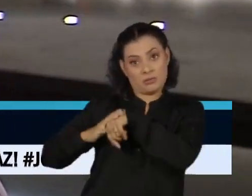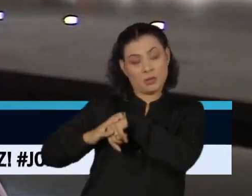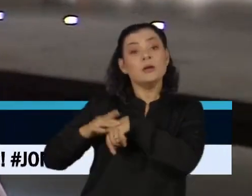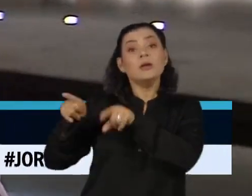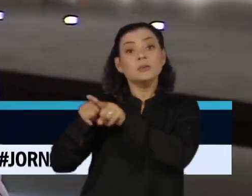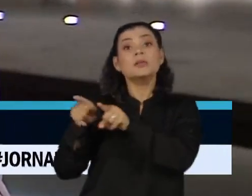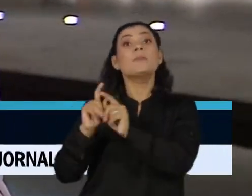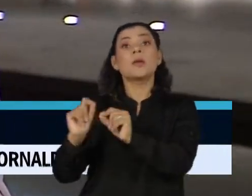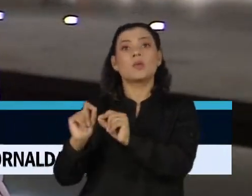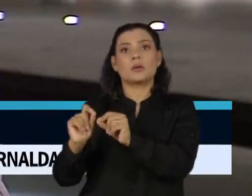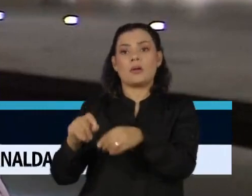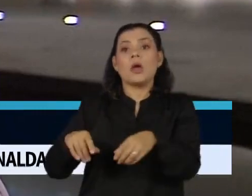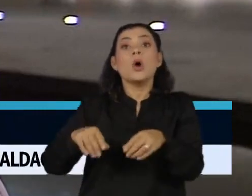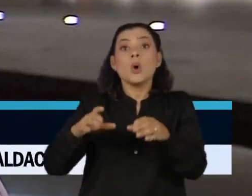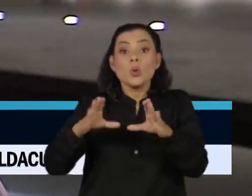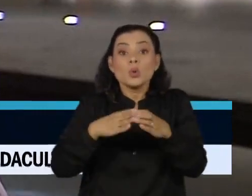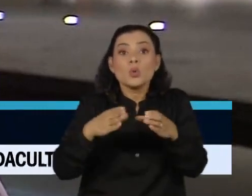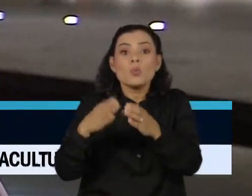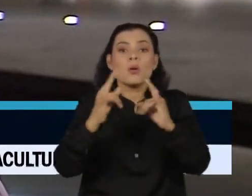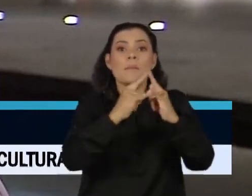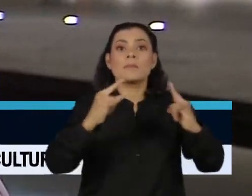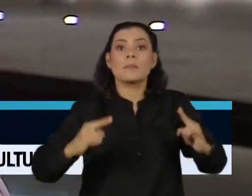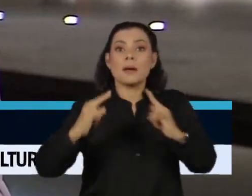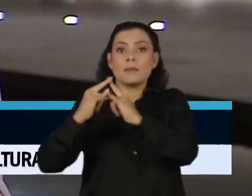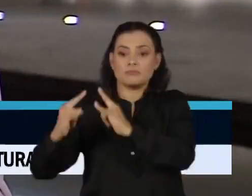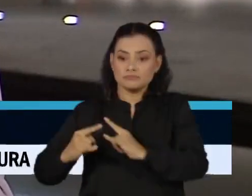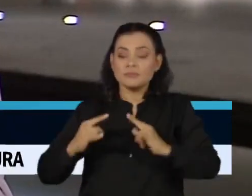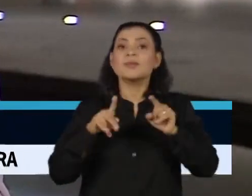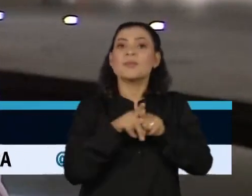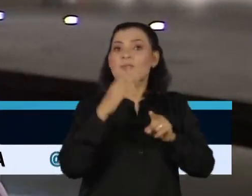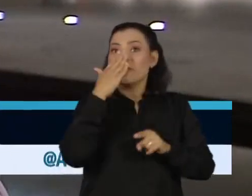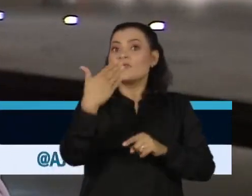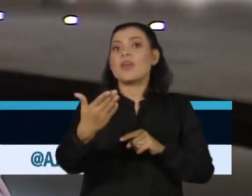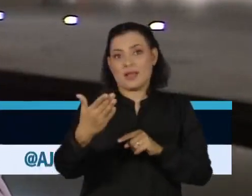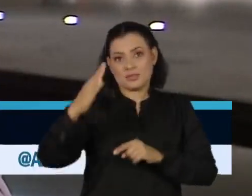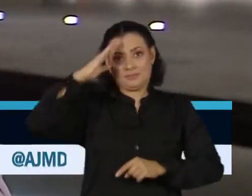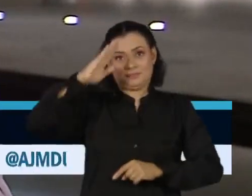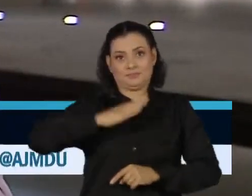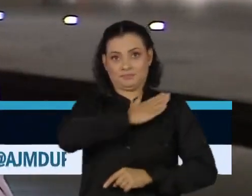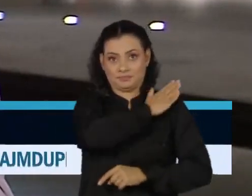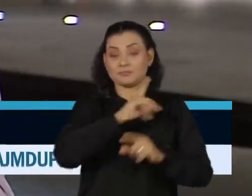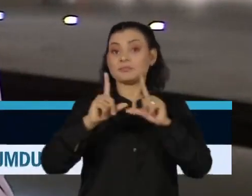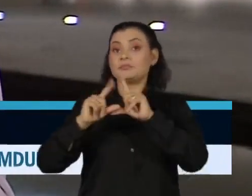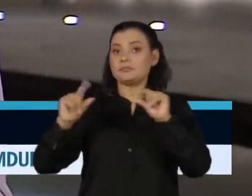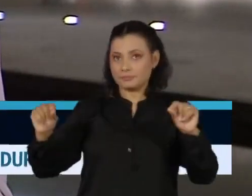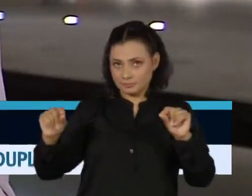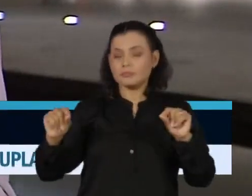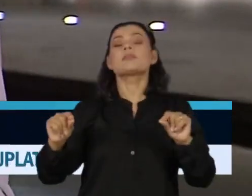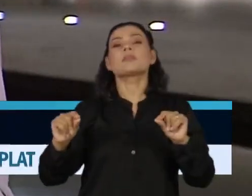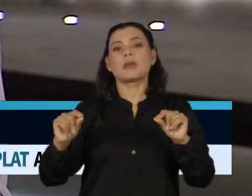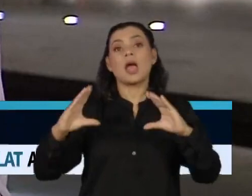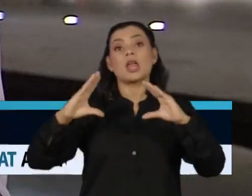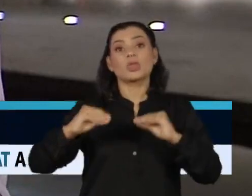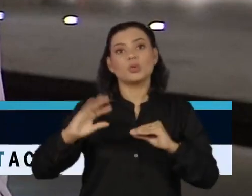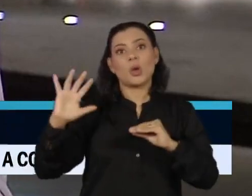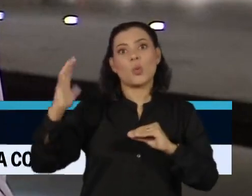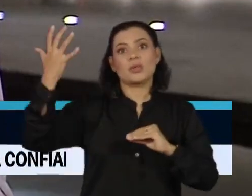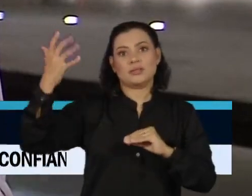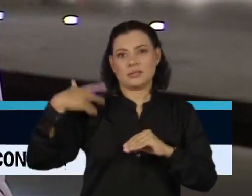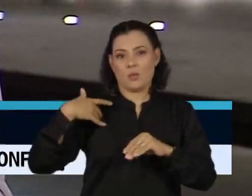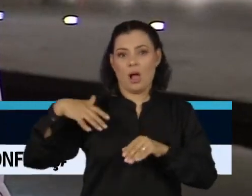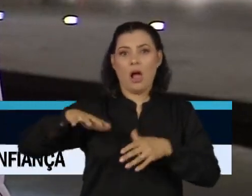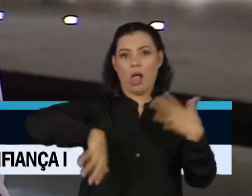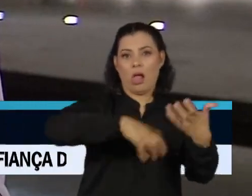impedido o desmanche do acampamento bolsonarista em frente ao quartel-general de Brasília, na noite dos ataques.